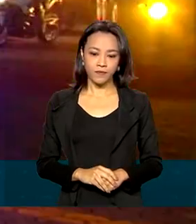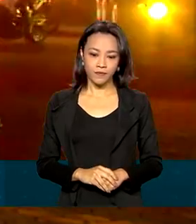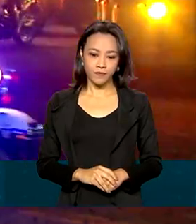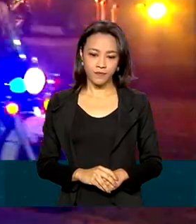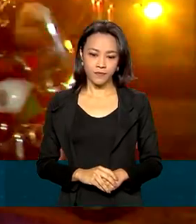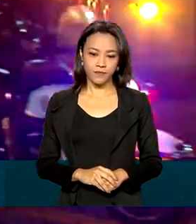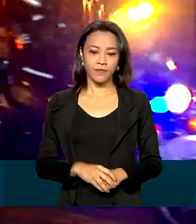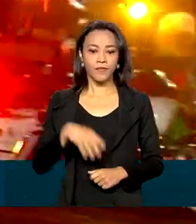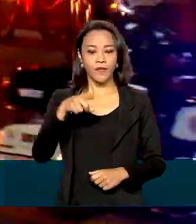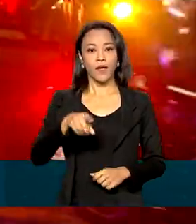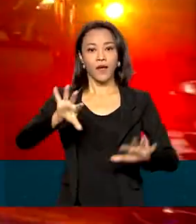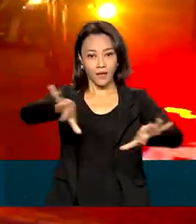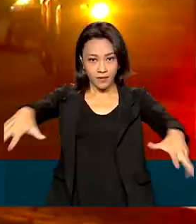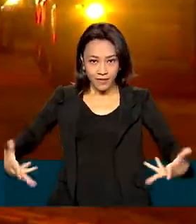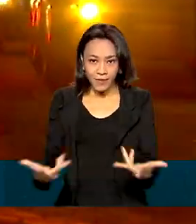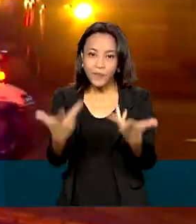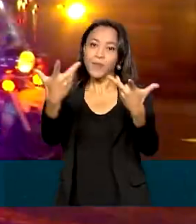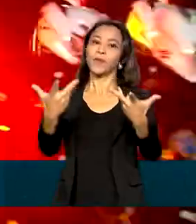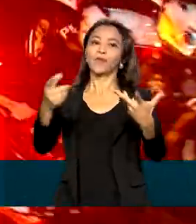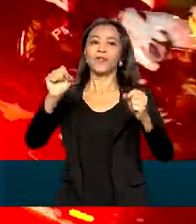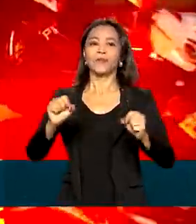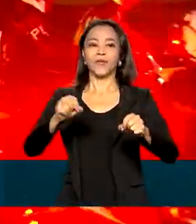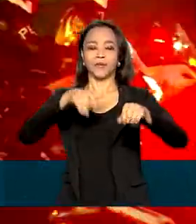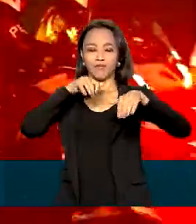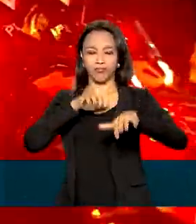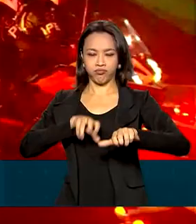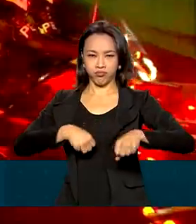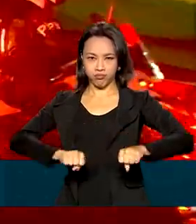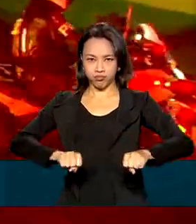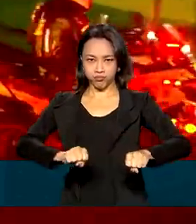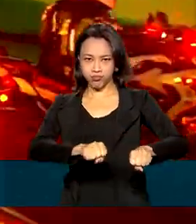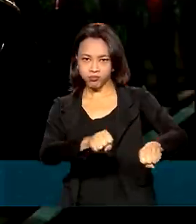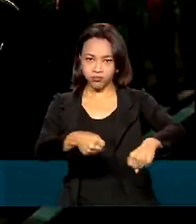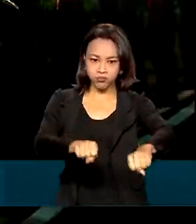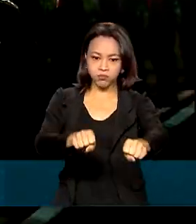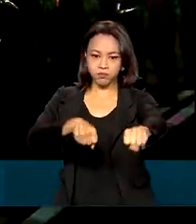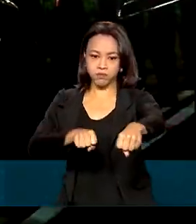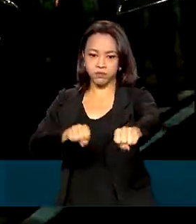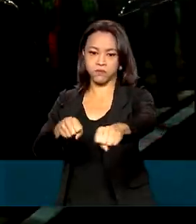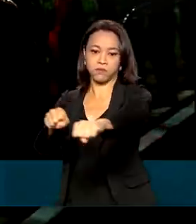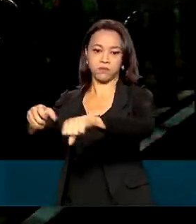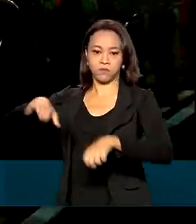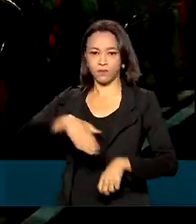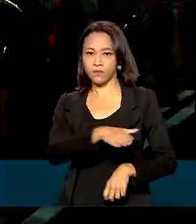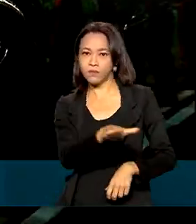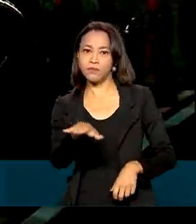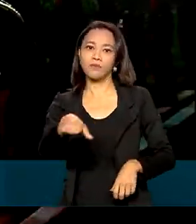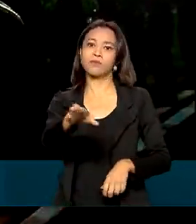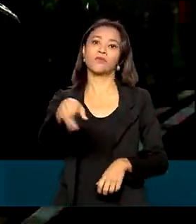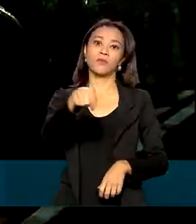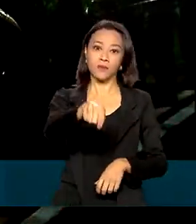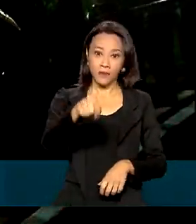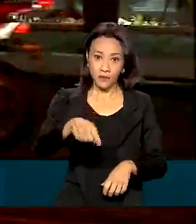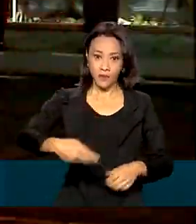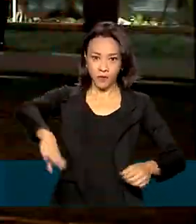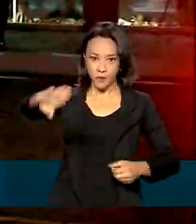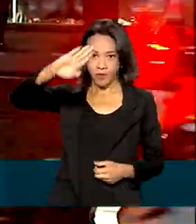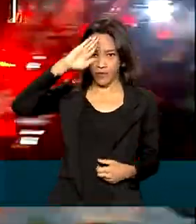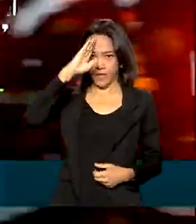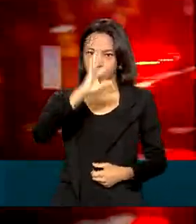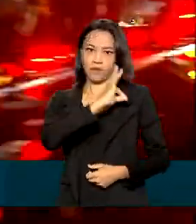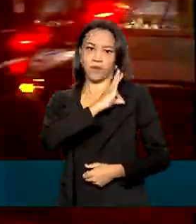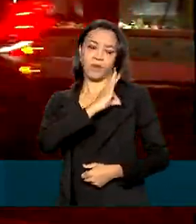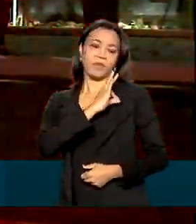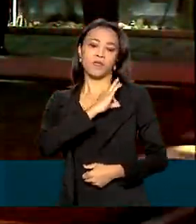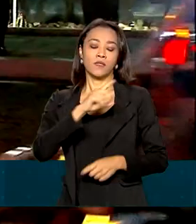A cerimônia foi encerrada com o desfile do Pelotão de Escolta, composto por motociclistas, do 4º Batalhão de Polícia do Exército e